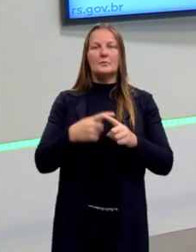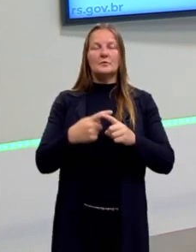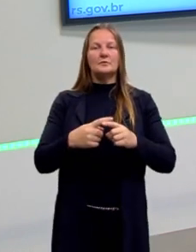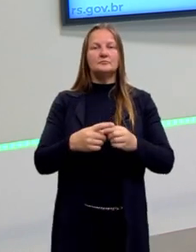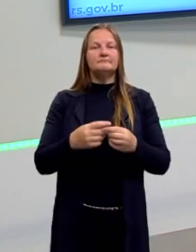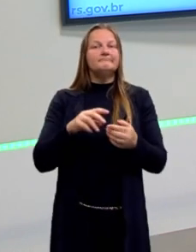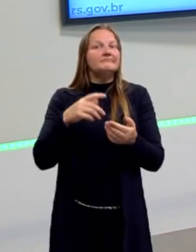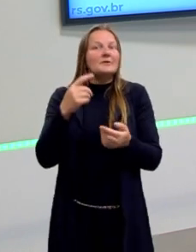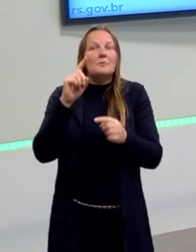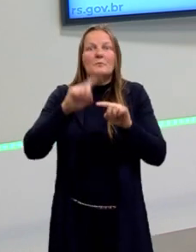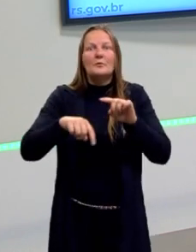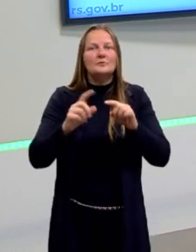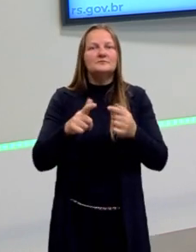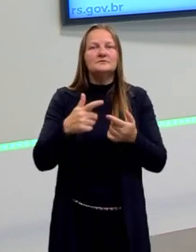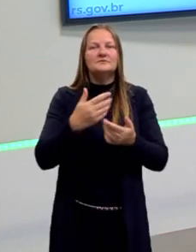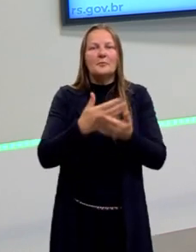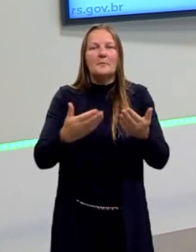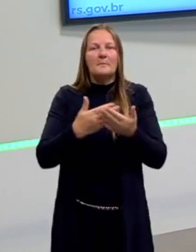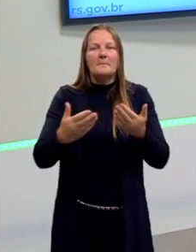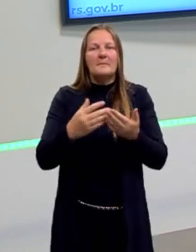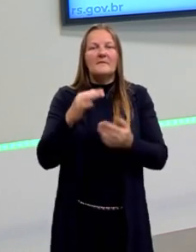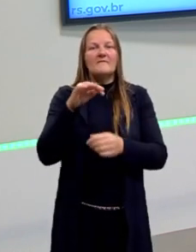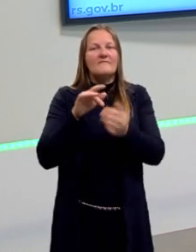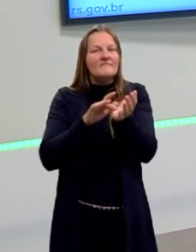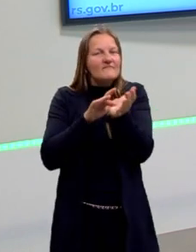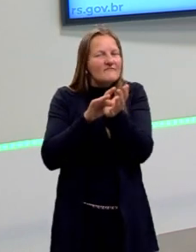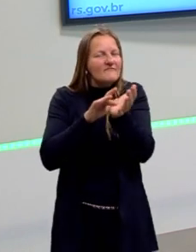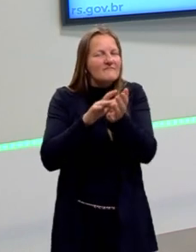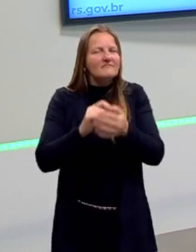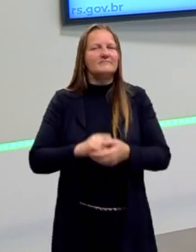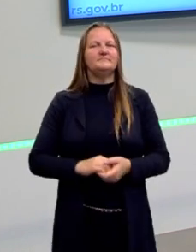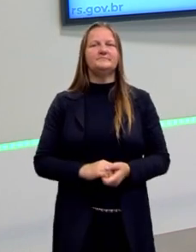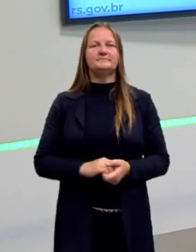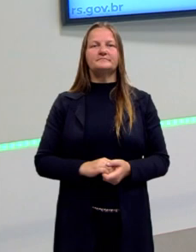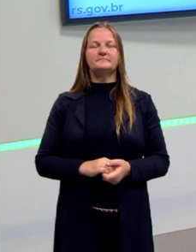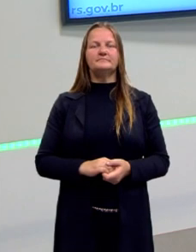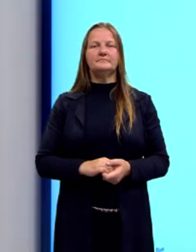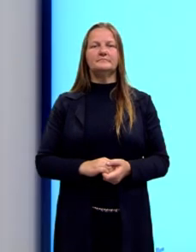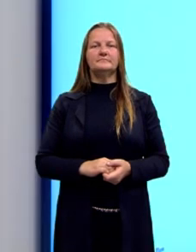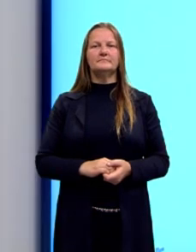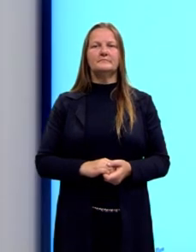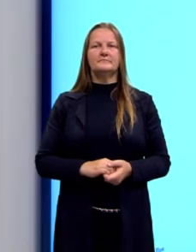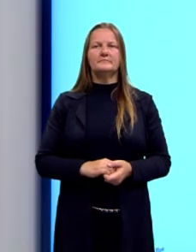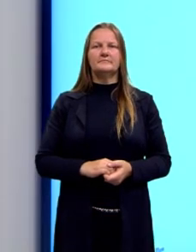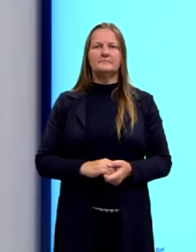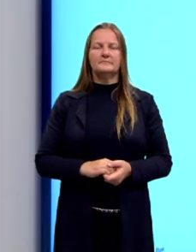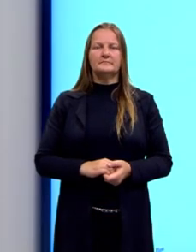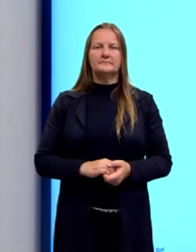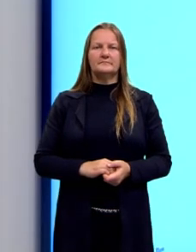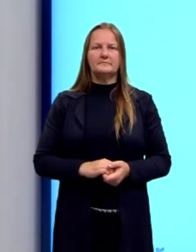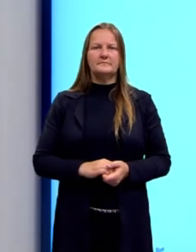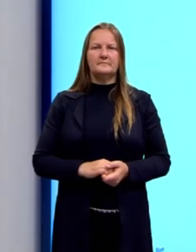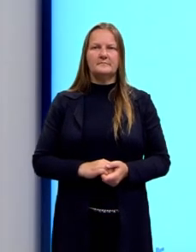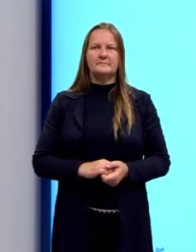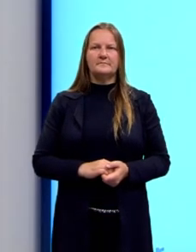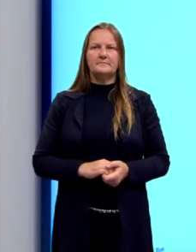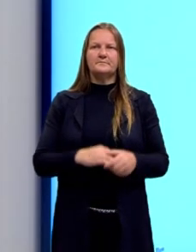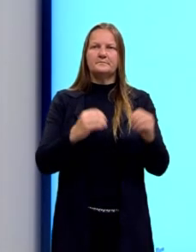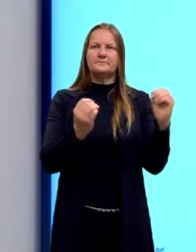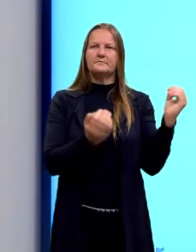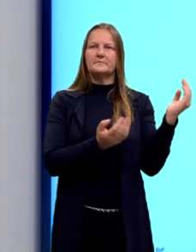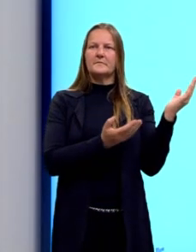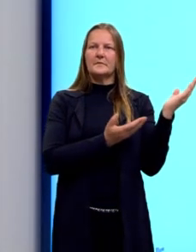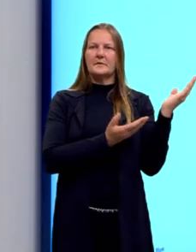cair nesse processo das falácias. Então, era a proposta do nosso amigo Aristóteles. Então, nós podemos